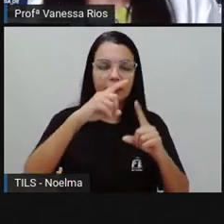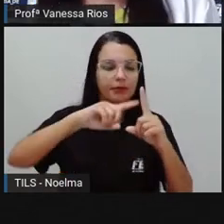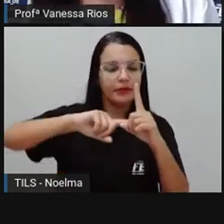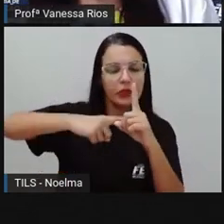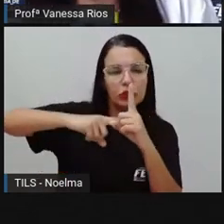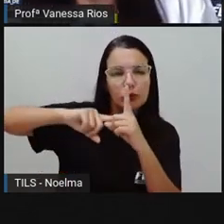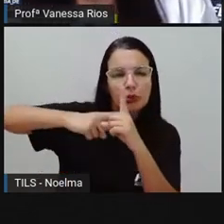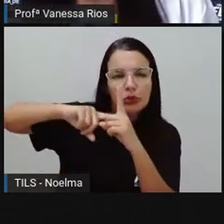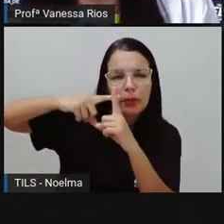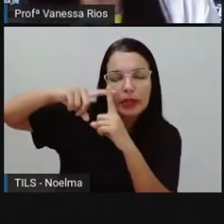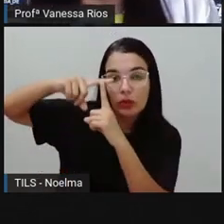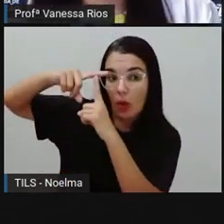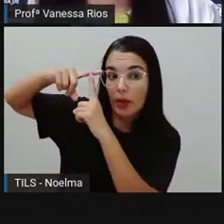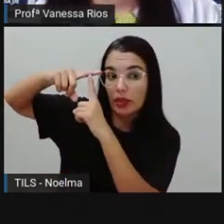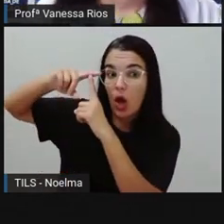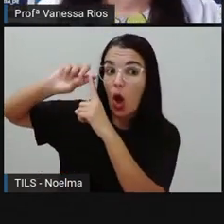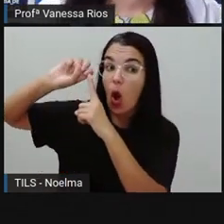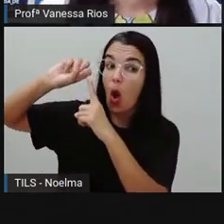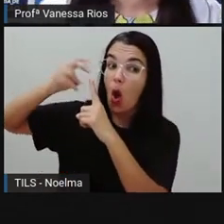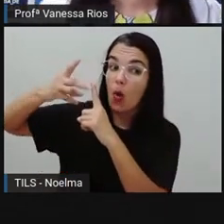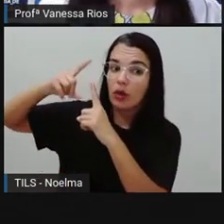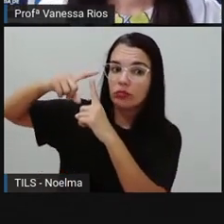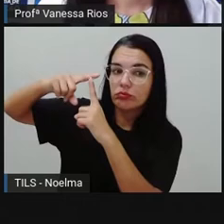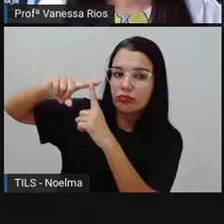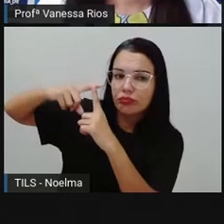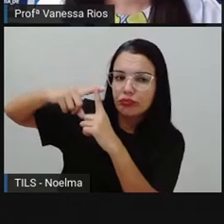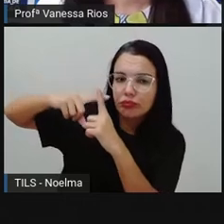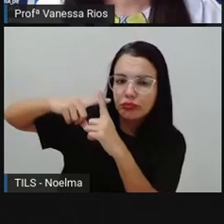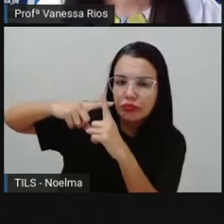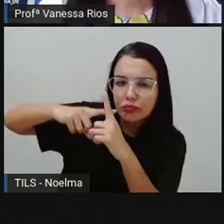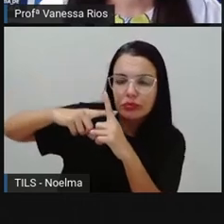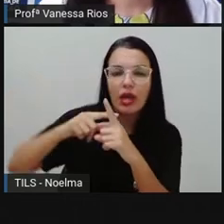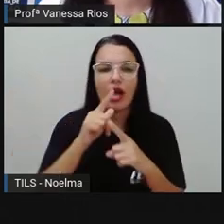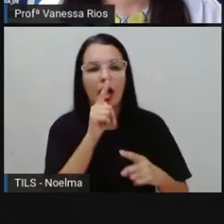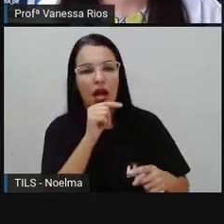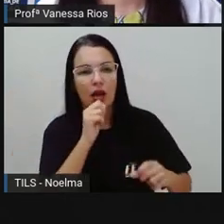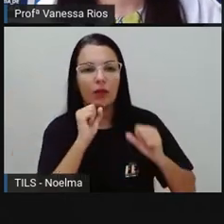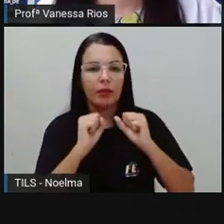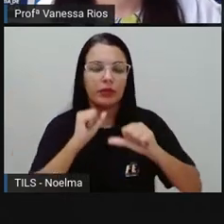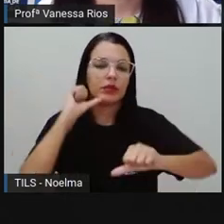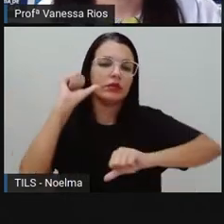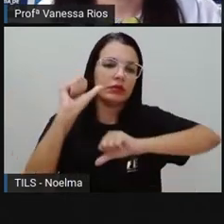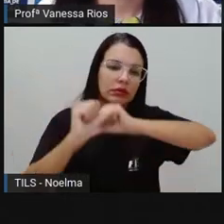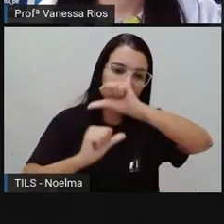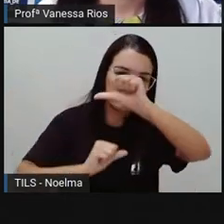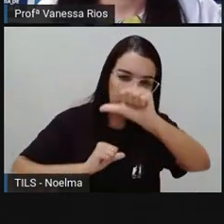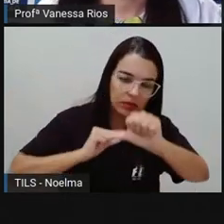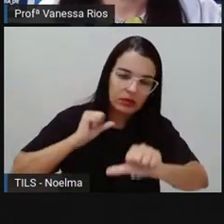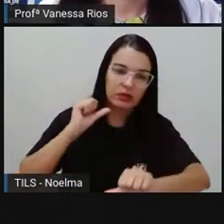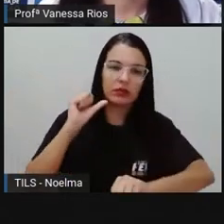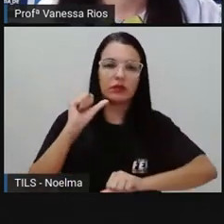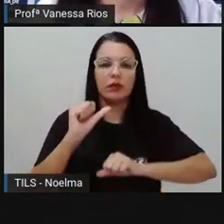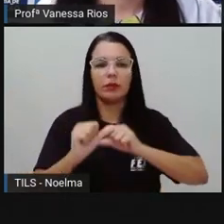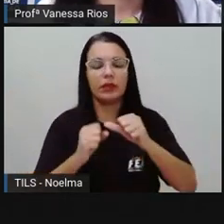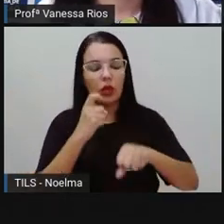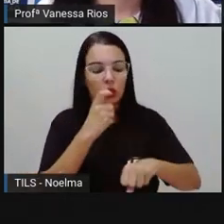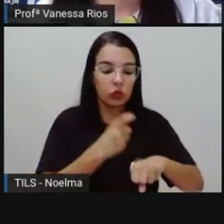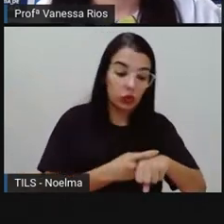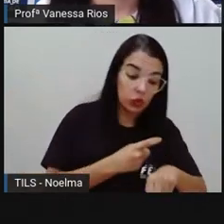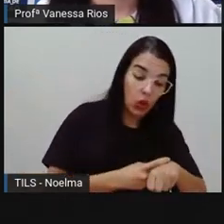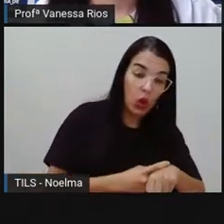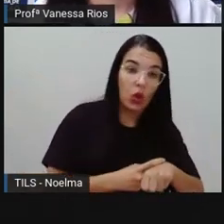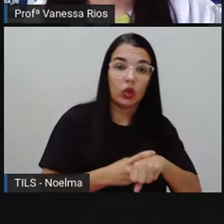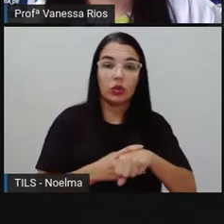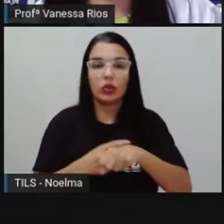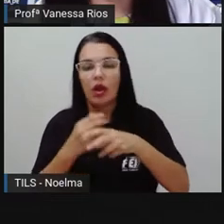aumentando a temperatura, a água se transforme e passe aí pelos estados físicos sólido, líquido